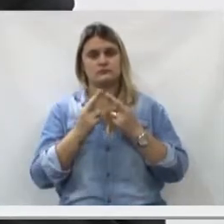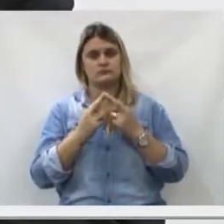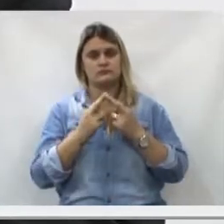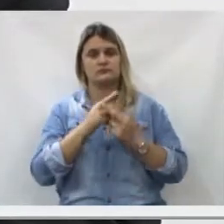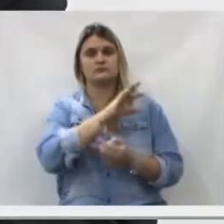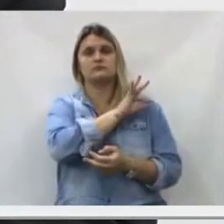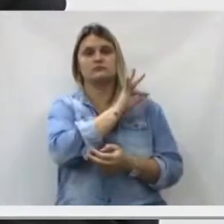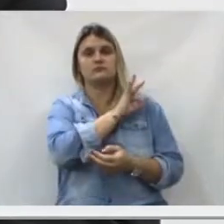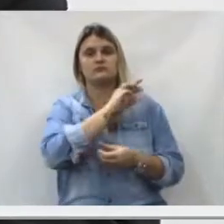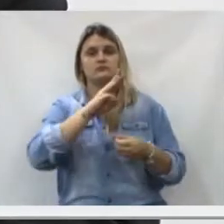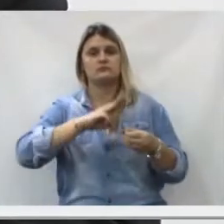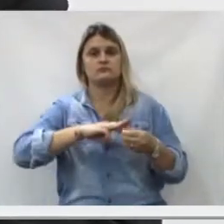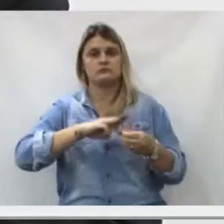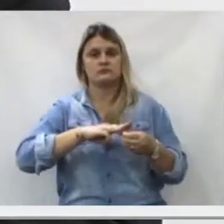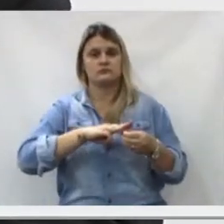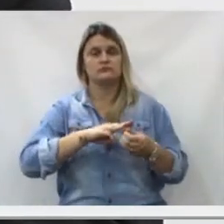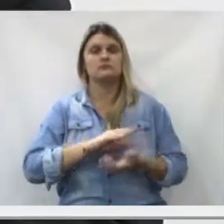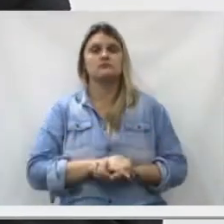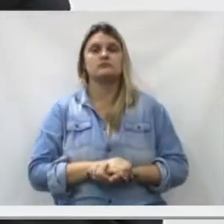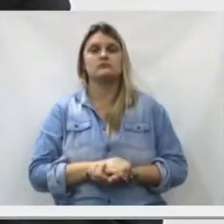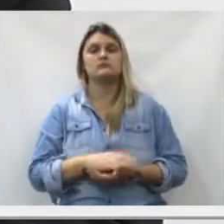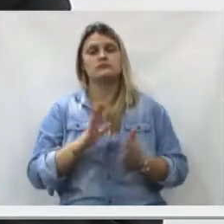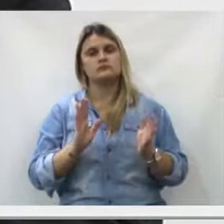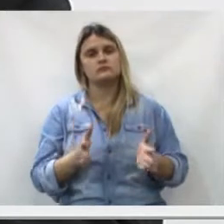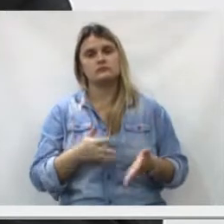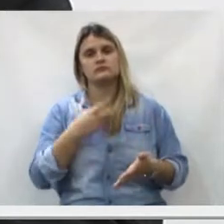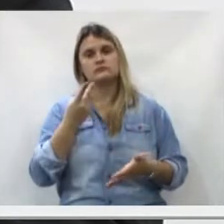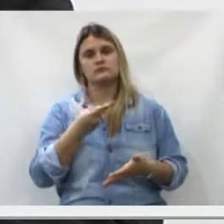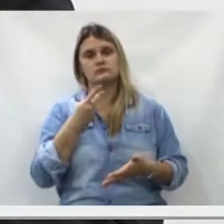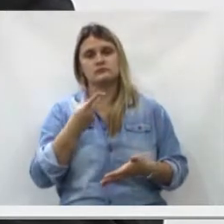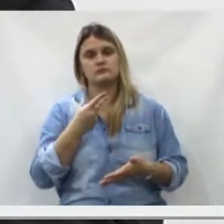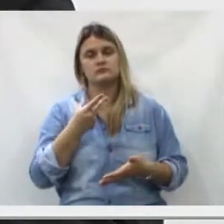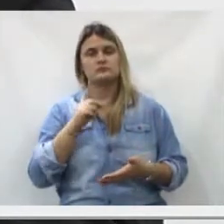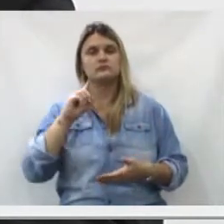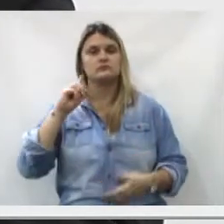tivemos, há dias atrás, uma reunião com o prefeito municipal